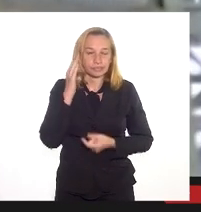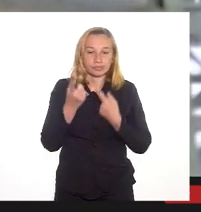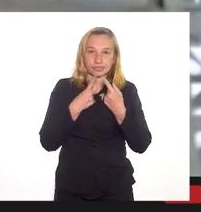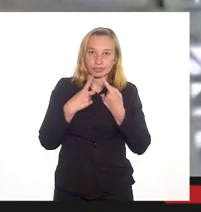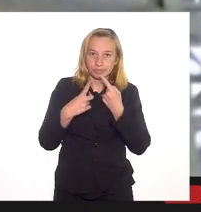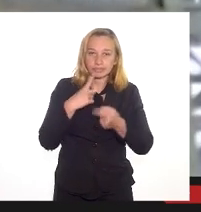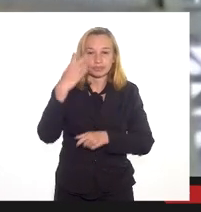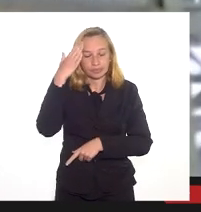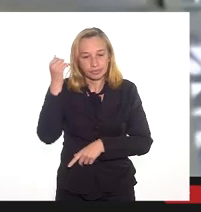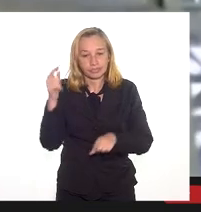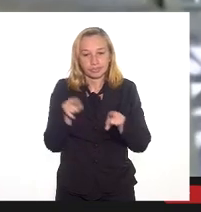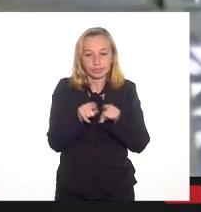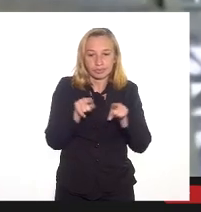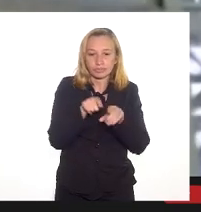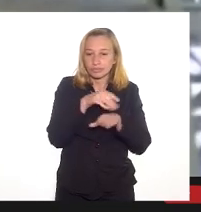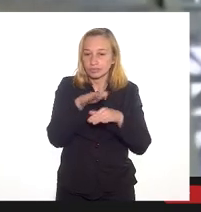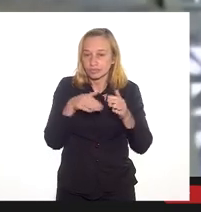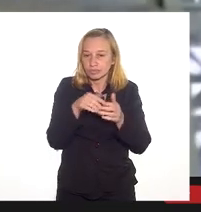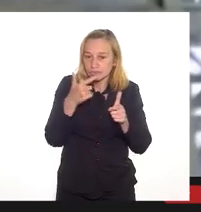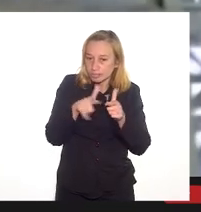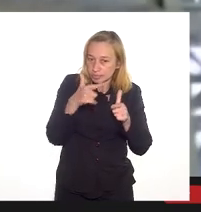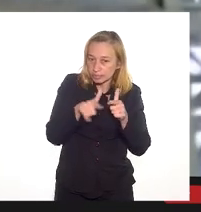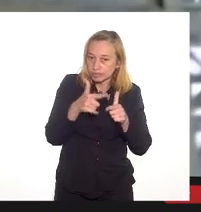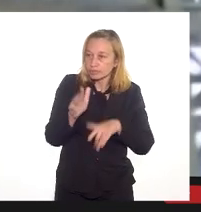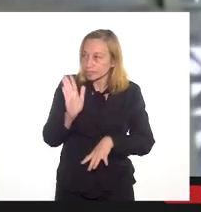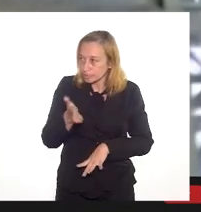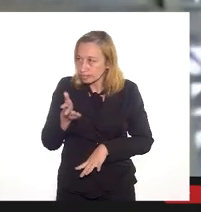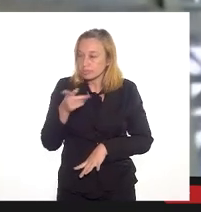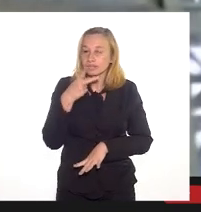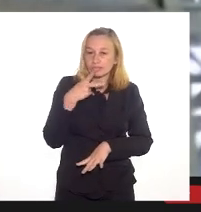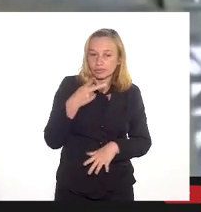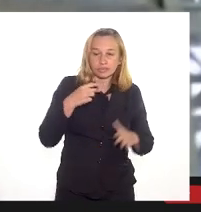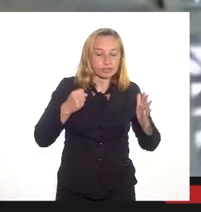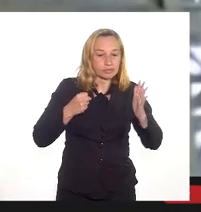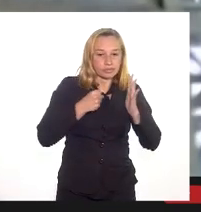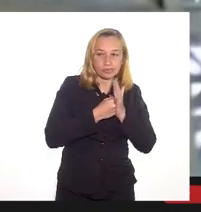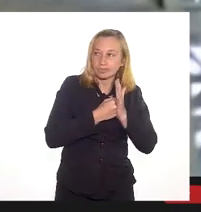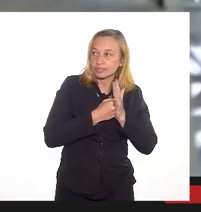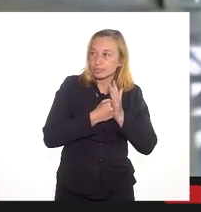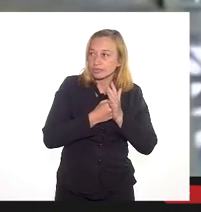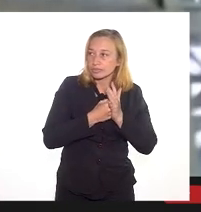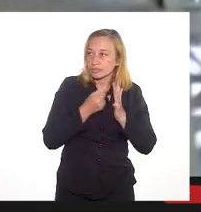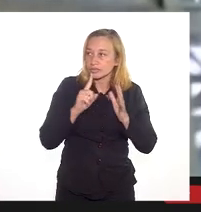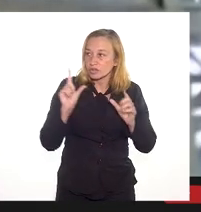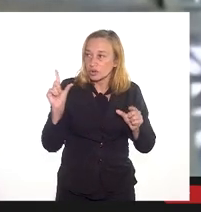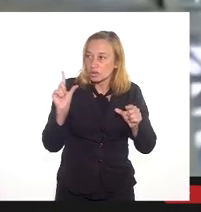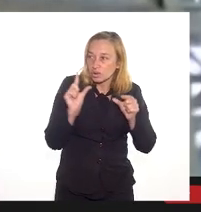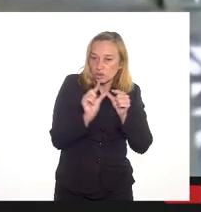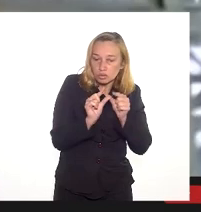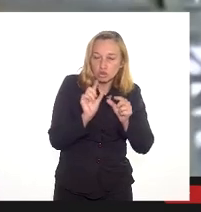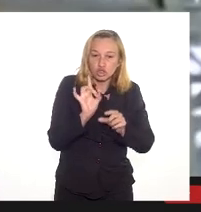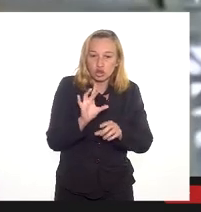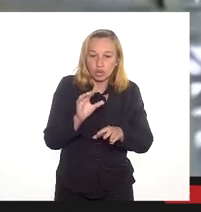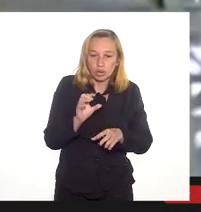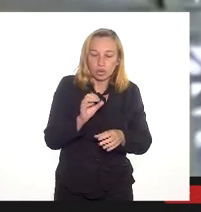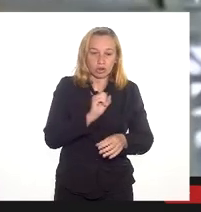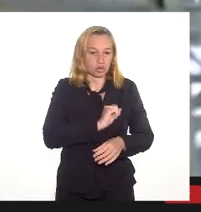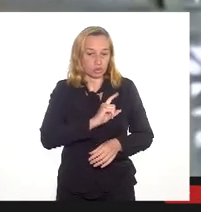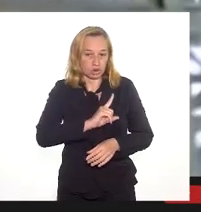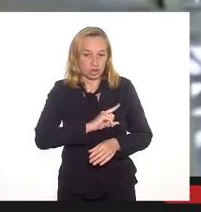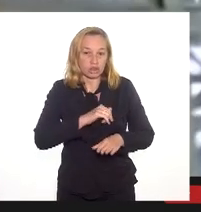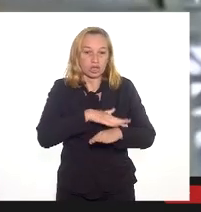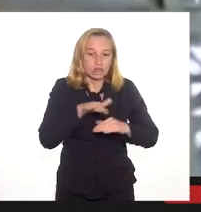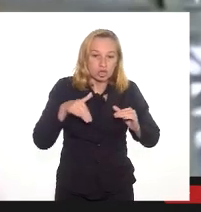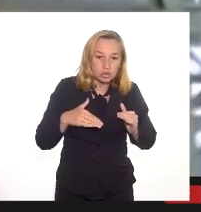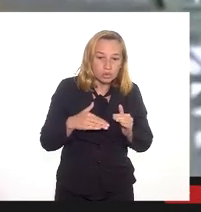sabe também que, além de todos esses problemas que já foram falados, esse impacto, ele não se restringe a do que de Caxias, ele tem todo